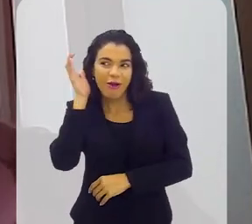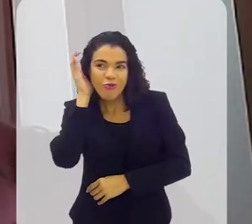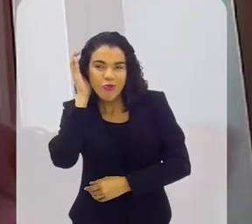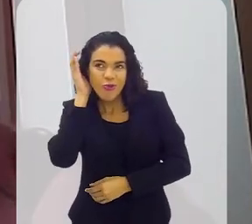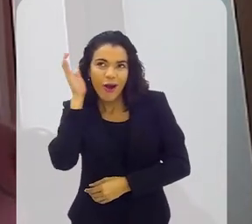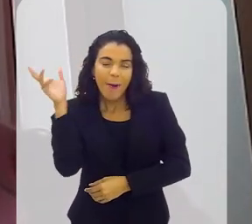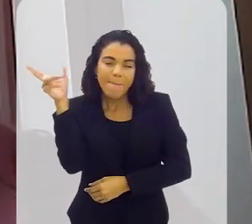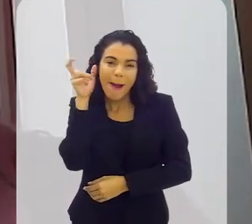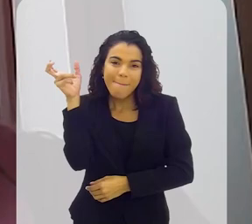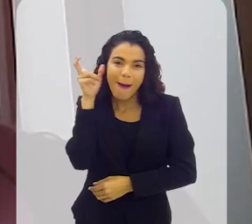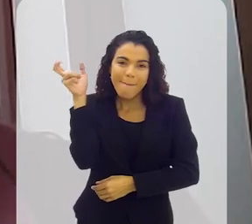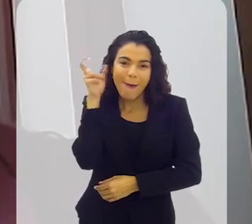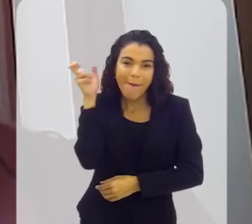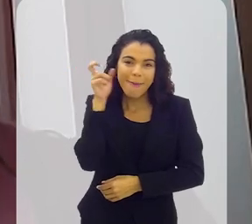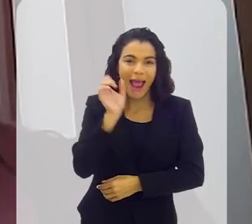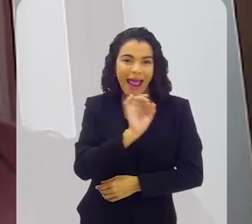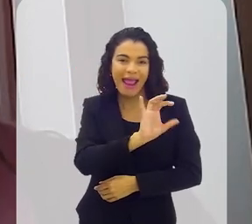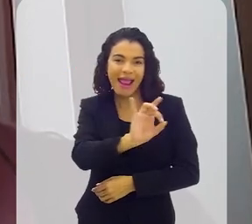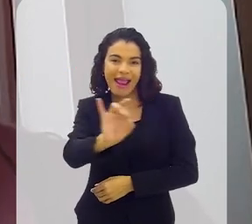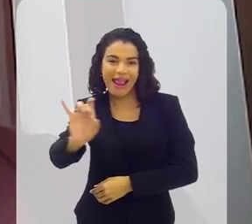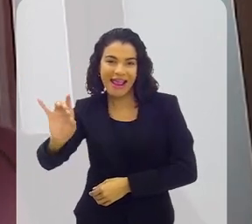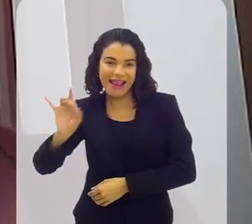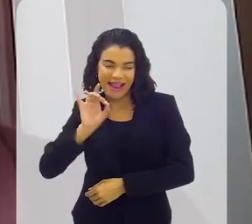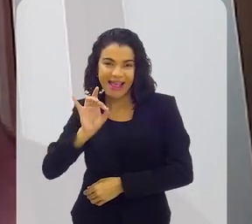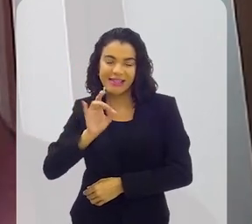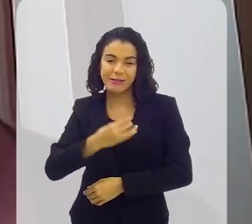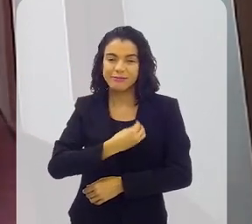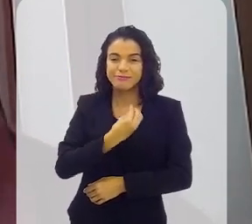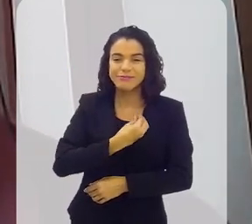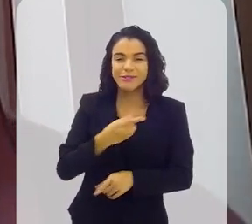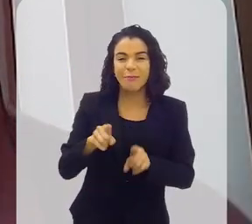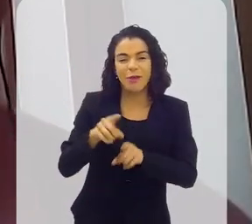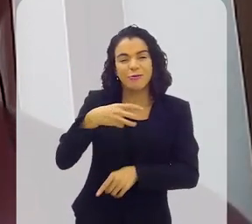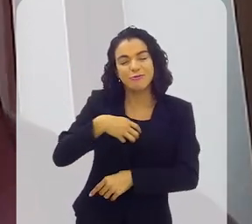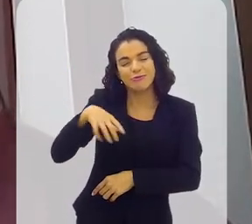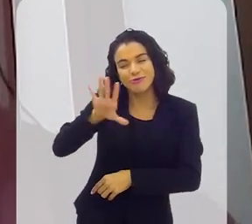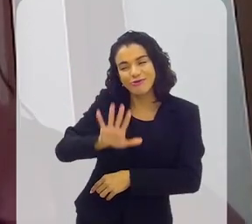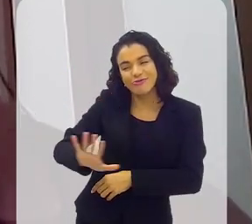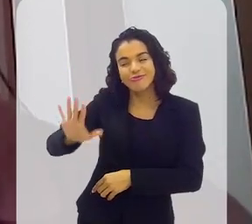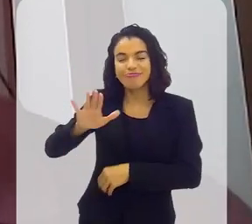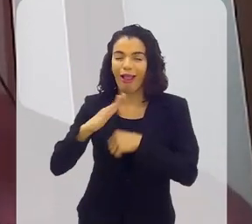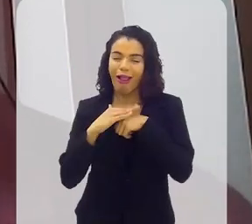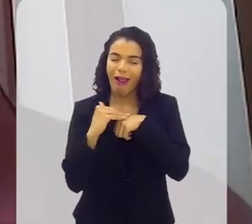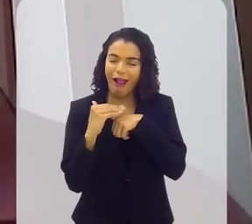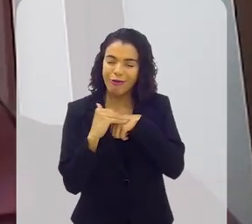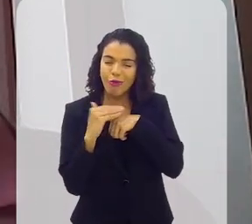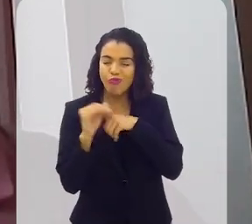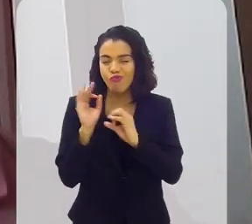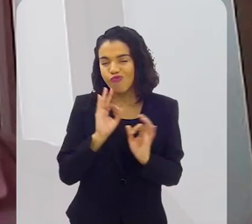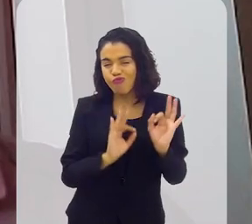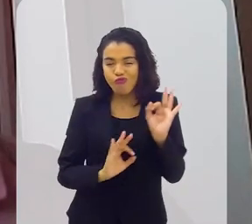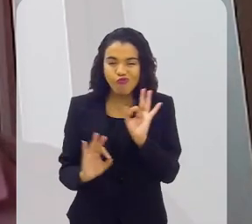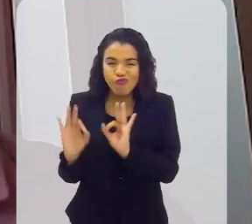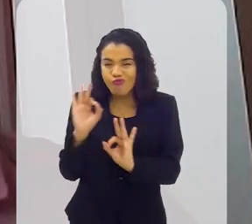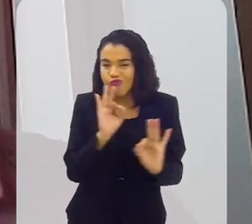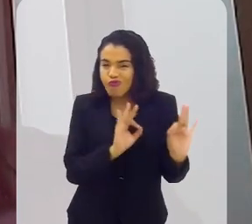os integrantes do Fundo de Quintal. E com o jeitinho dela, todo carinhoso e todo